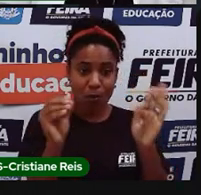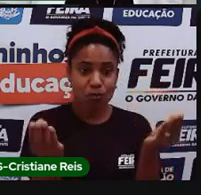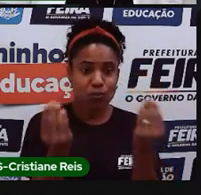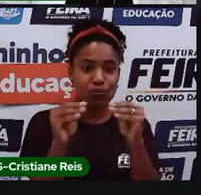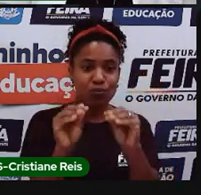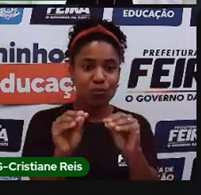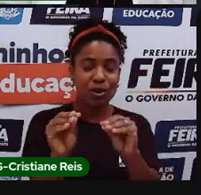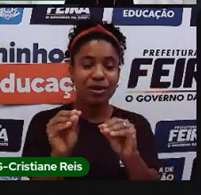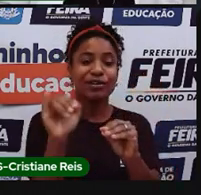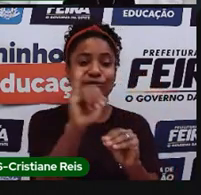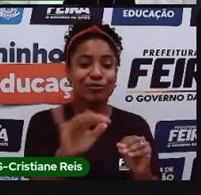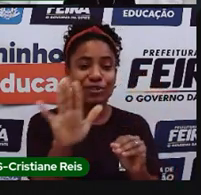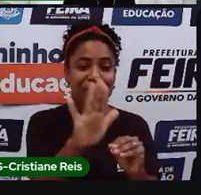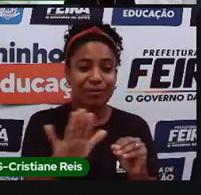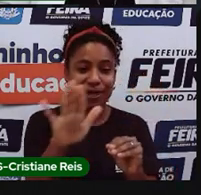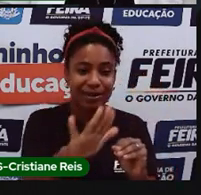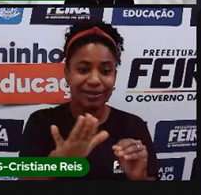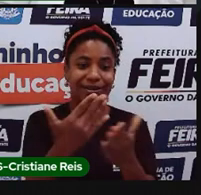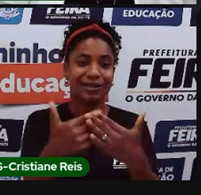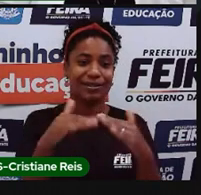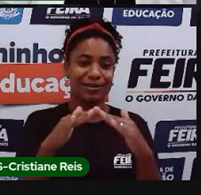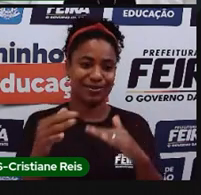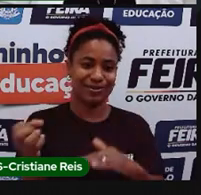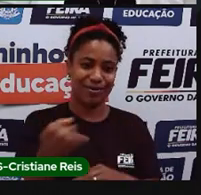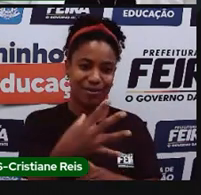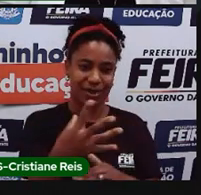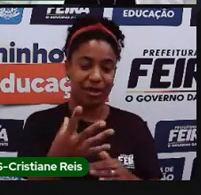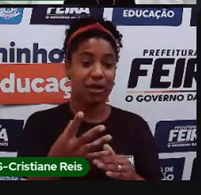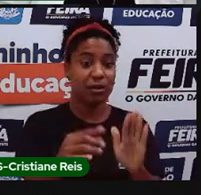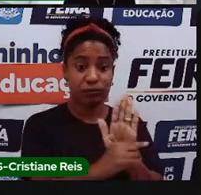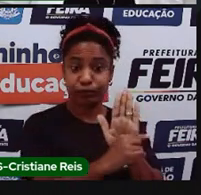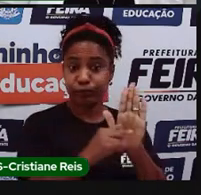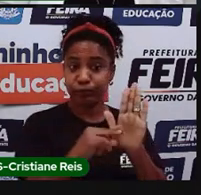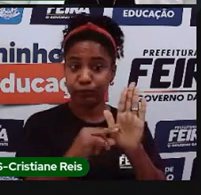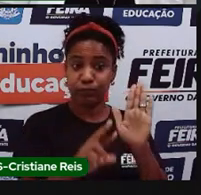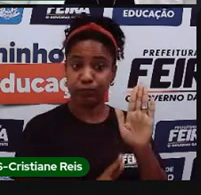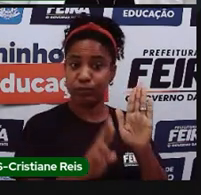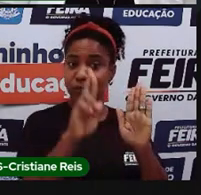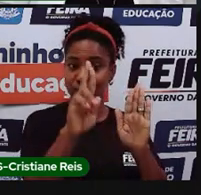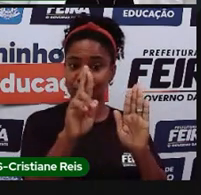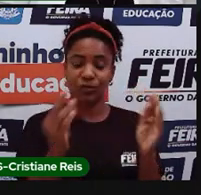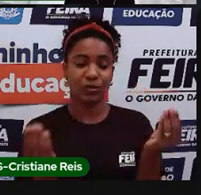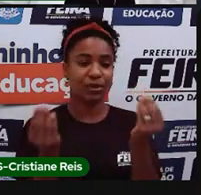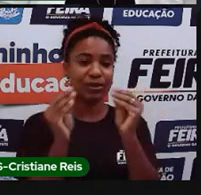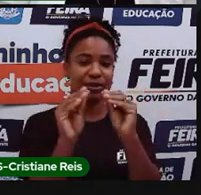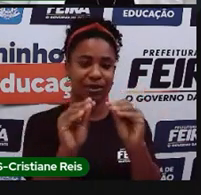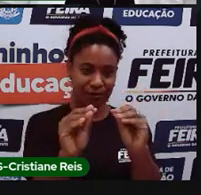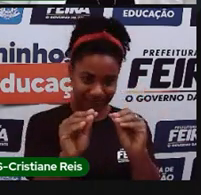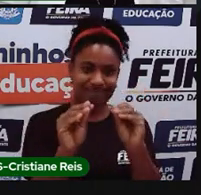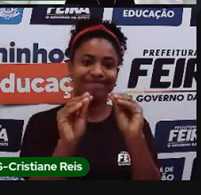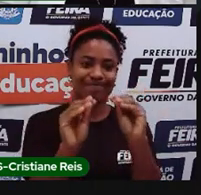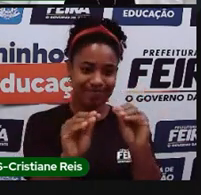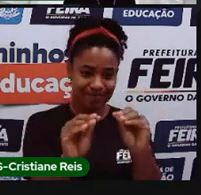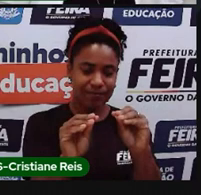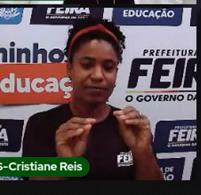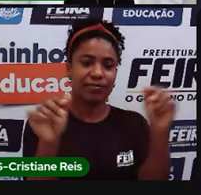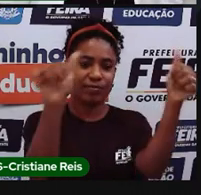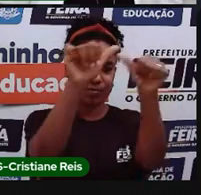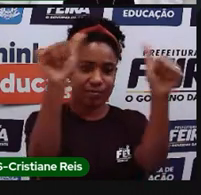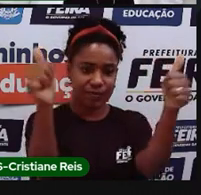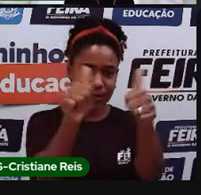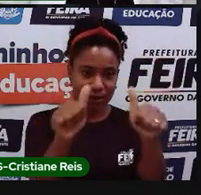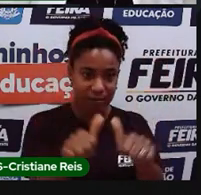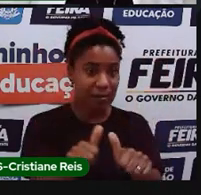do mapa. Foram eles que criaram esse mapa. E toda vez que você for usar, tem que deixar lá que foram